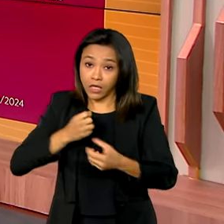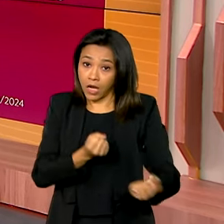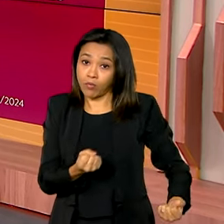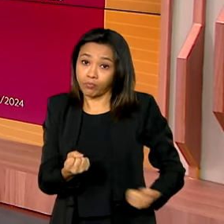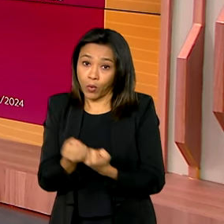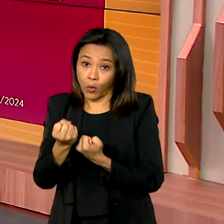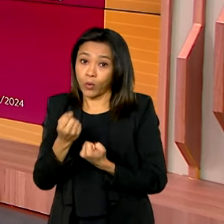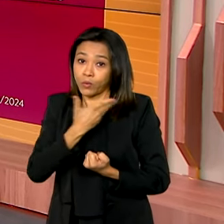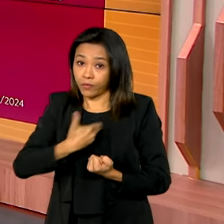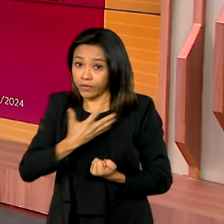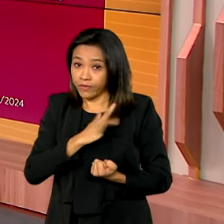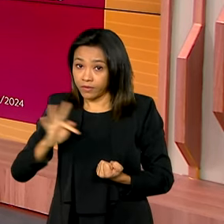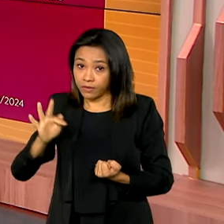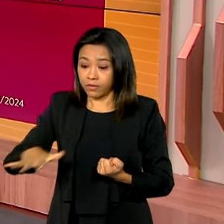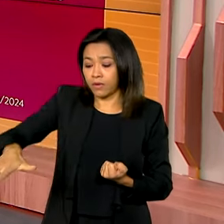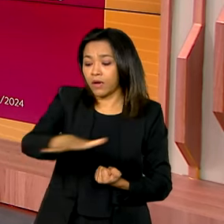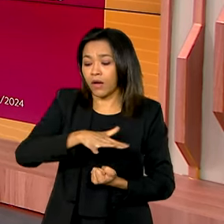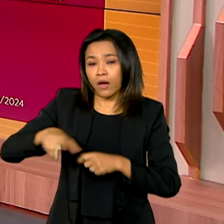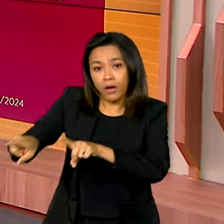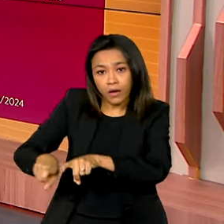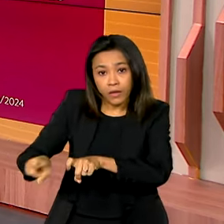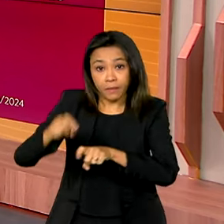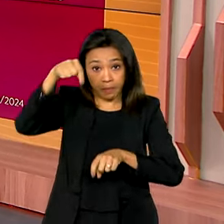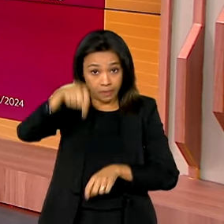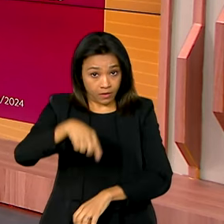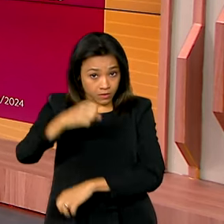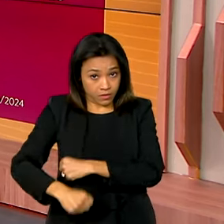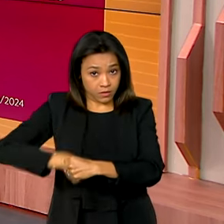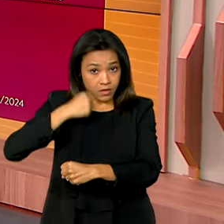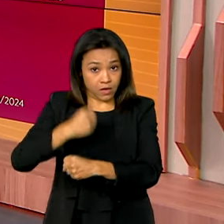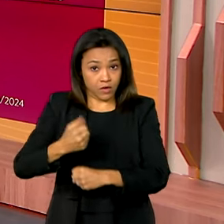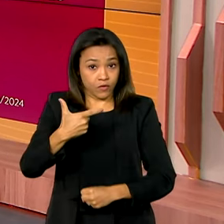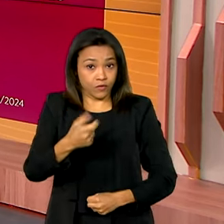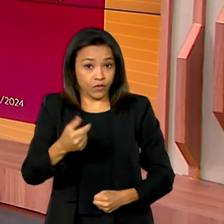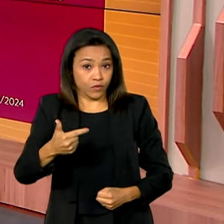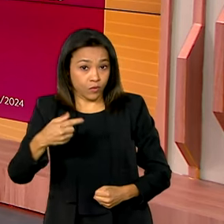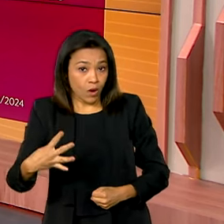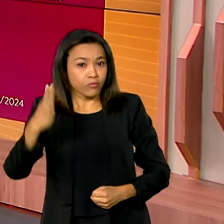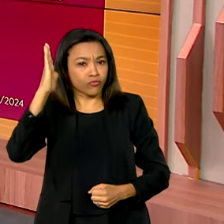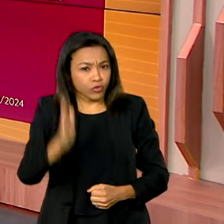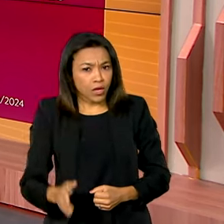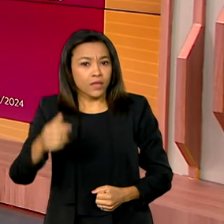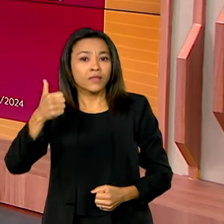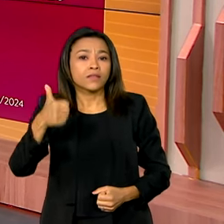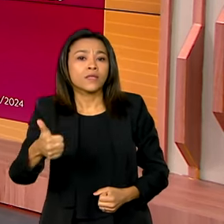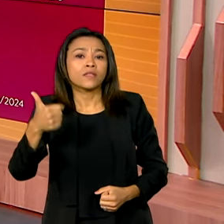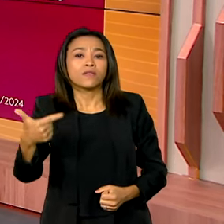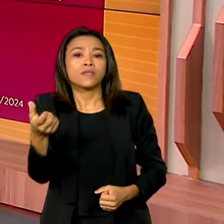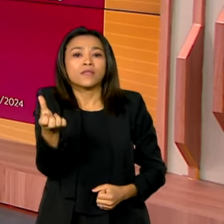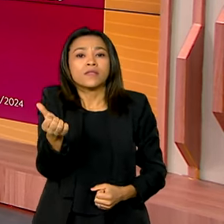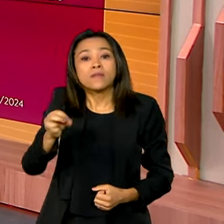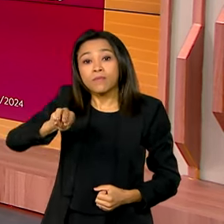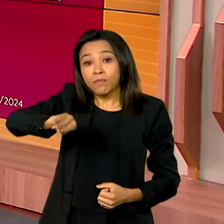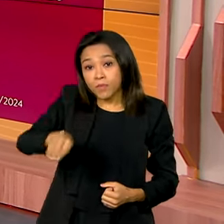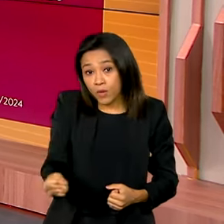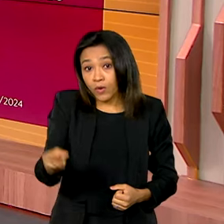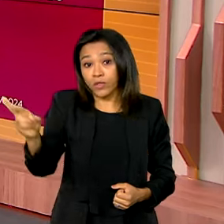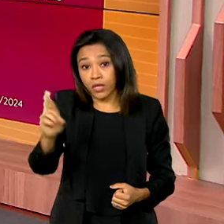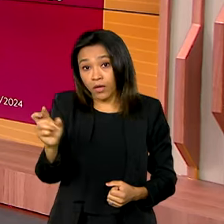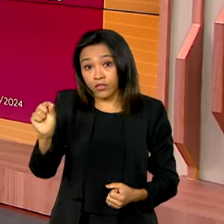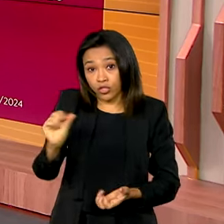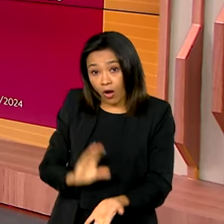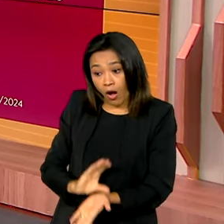para a atividade agrícola. Neste ano de 2024, já foram liberados 126 milhões de reais em